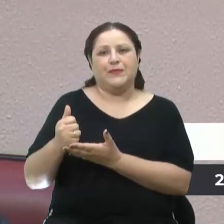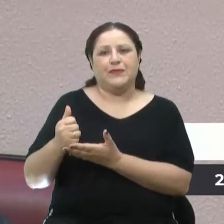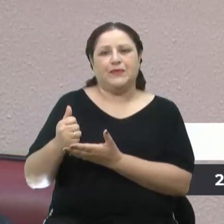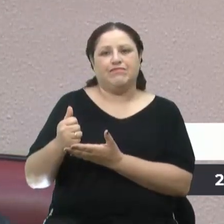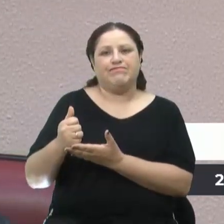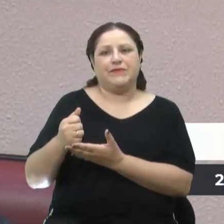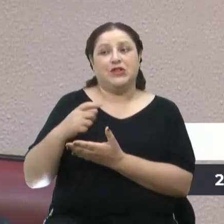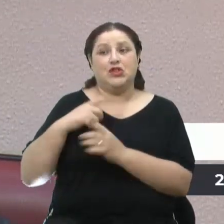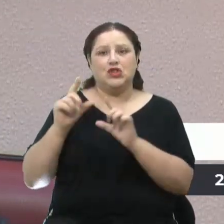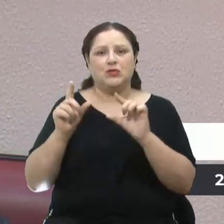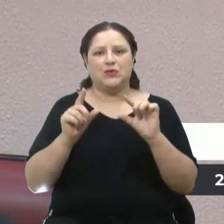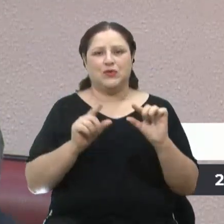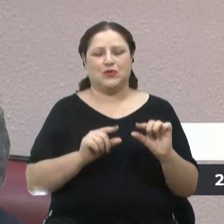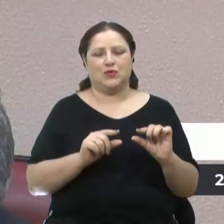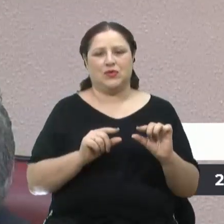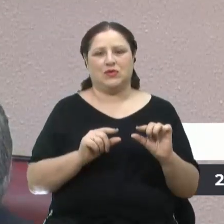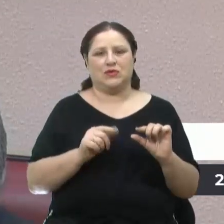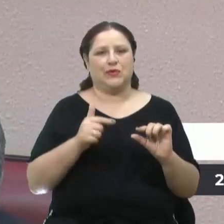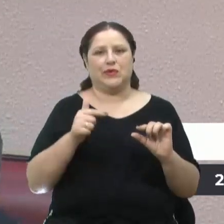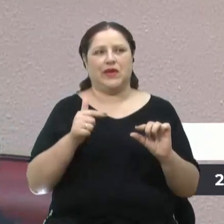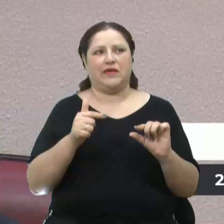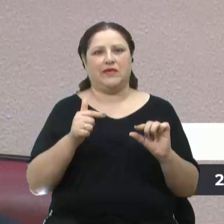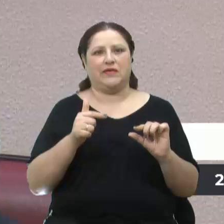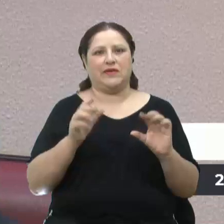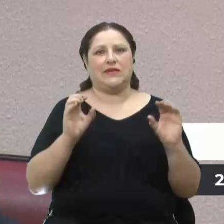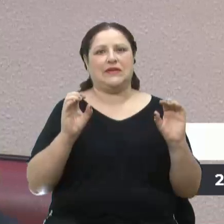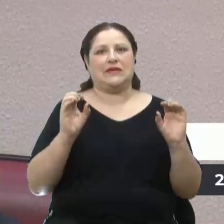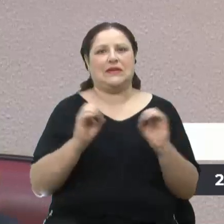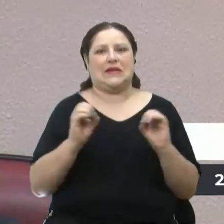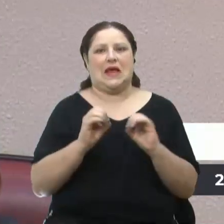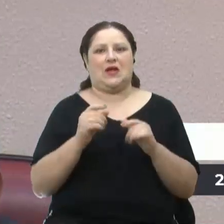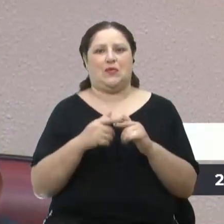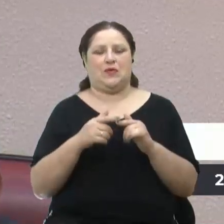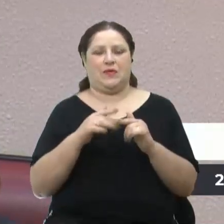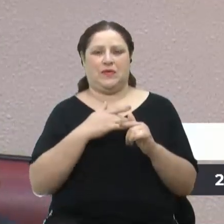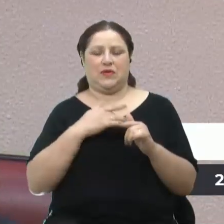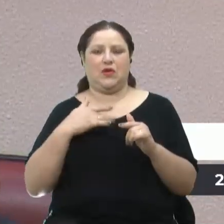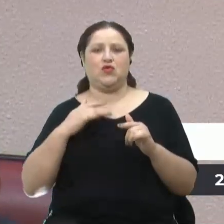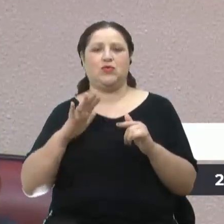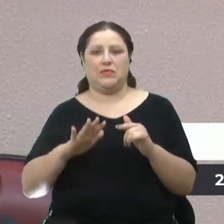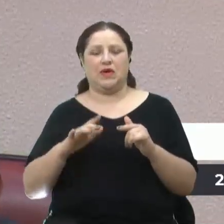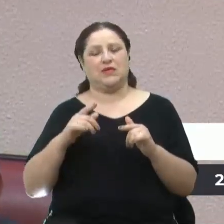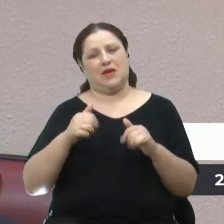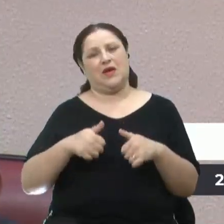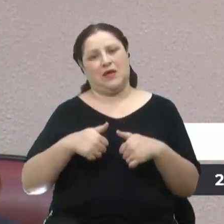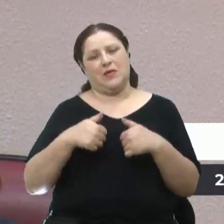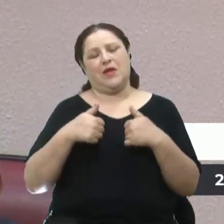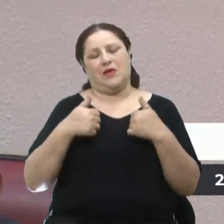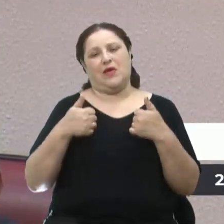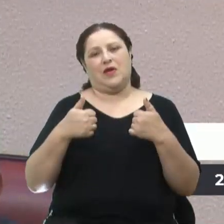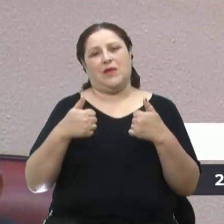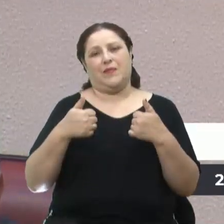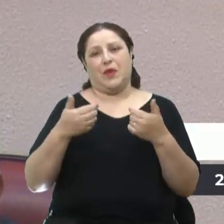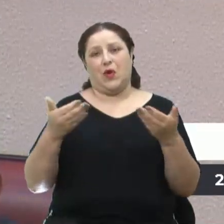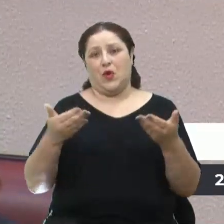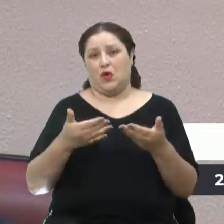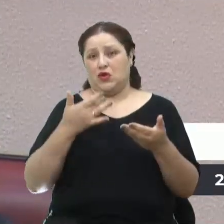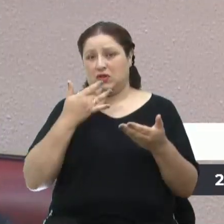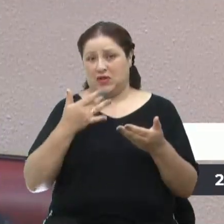não, o problema da saúde. E hoje à tarde, convido a todos, nós teremos uma audiência pública que vai tratar